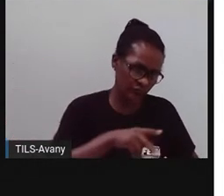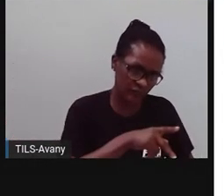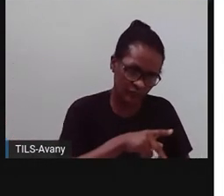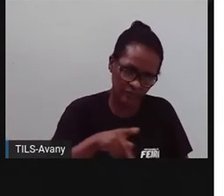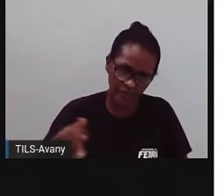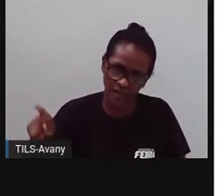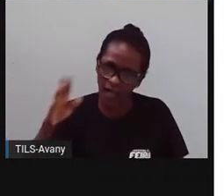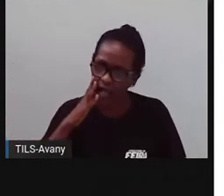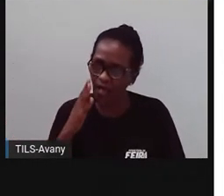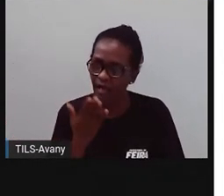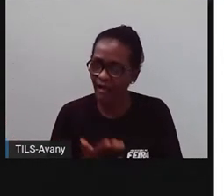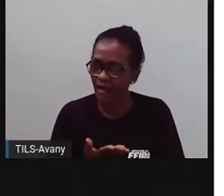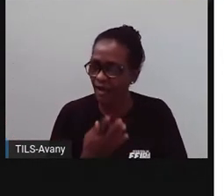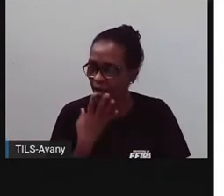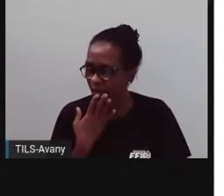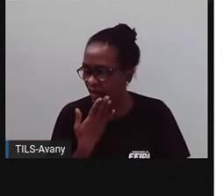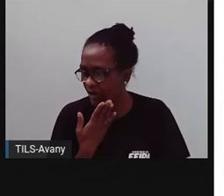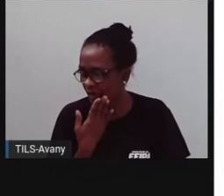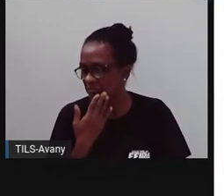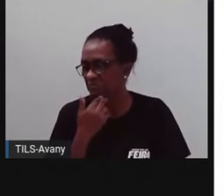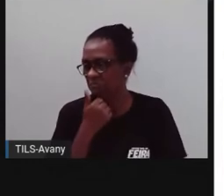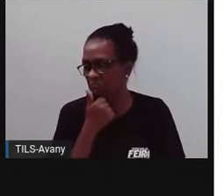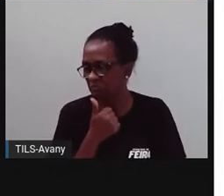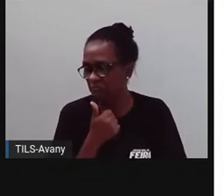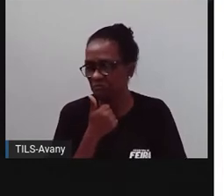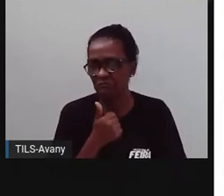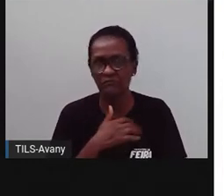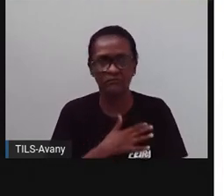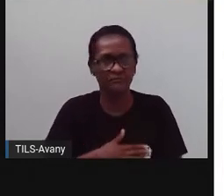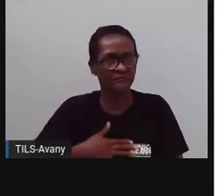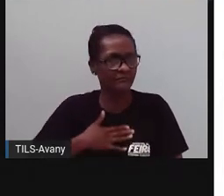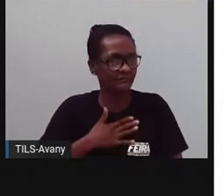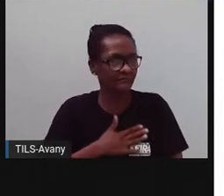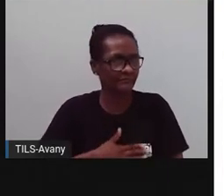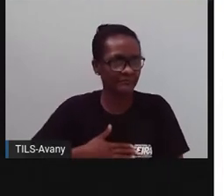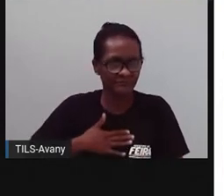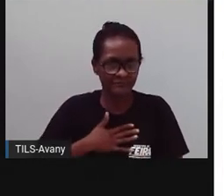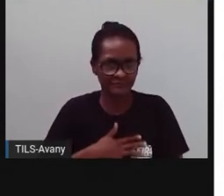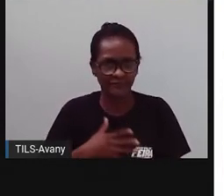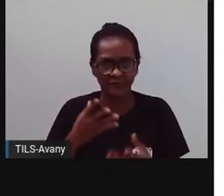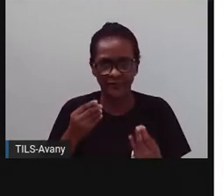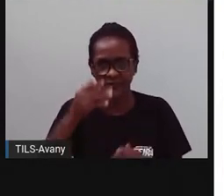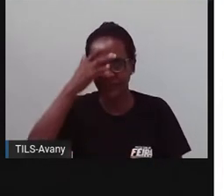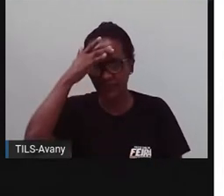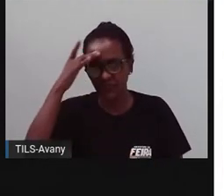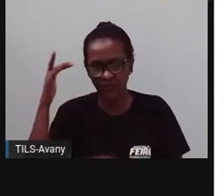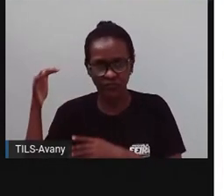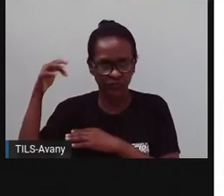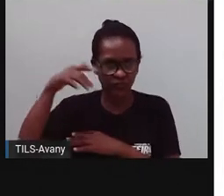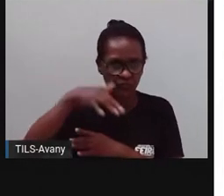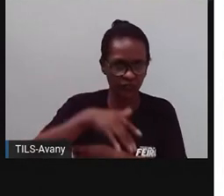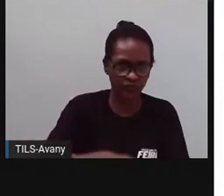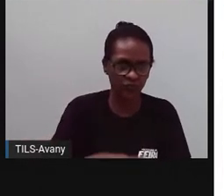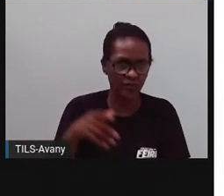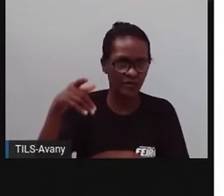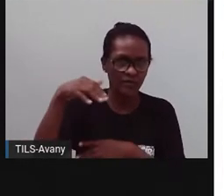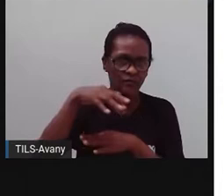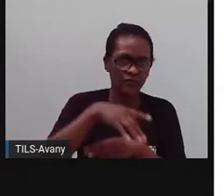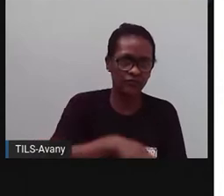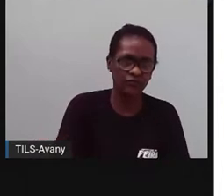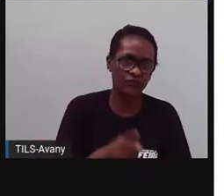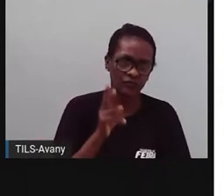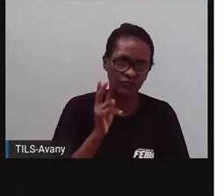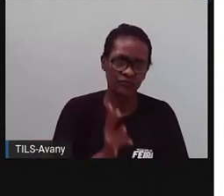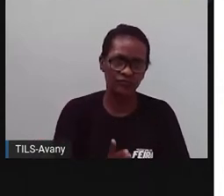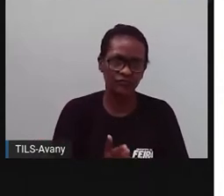nessas familiares. É uma festa que movimenta todo o distrito, todo mundo se movimenta lá na Missa de Vaqueiros, né? Para curtir esse